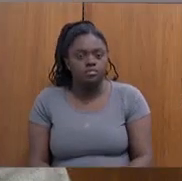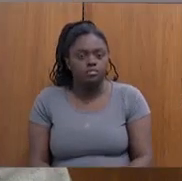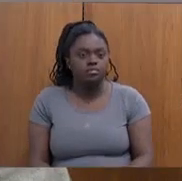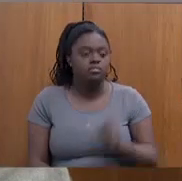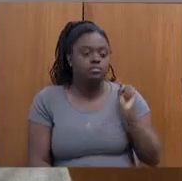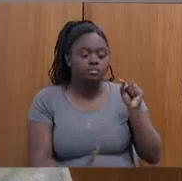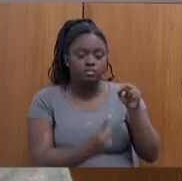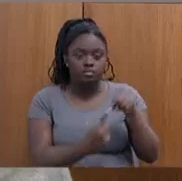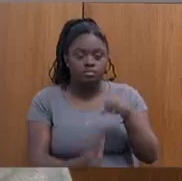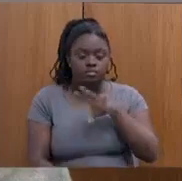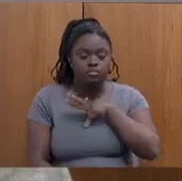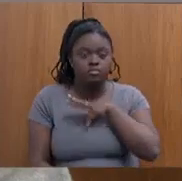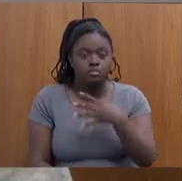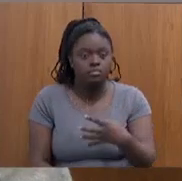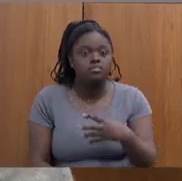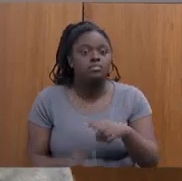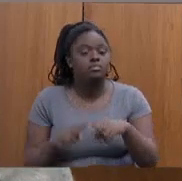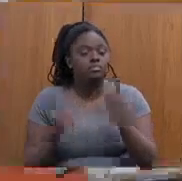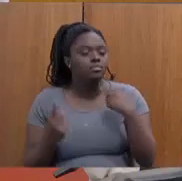mas nós vamos conseguir.